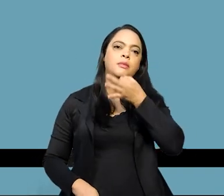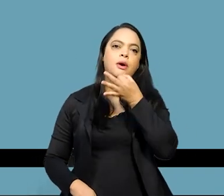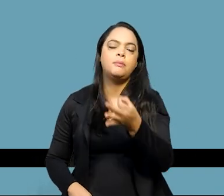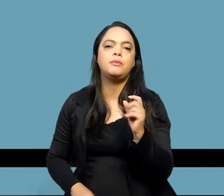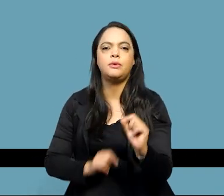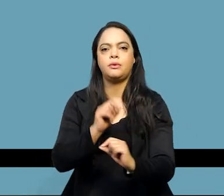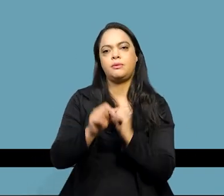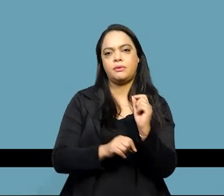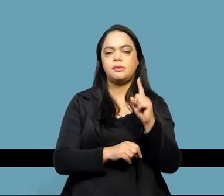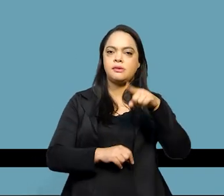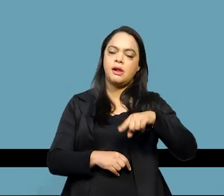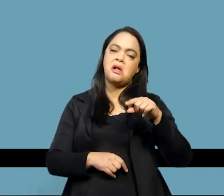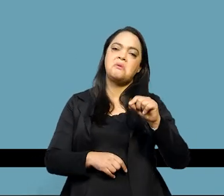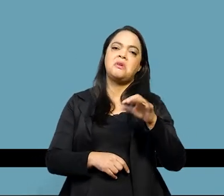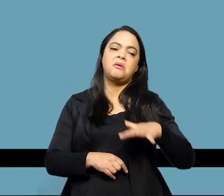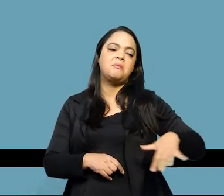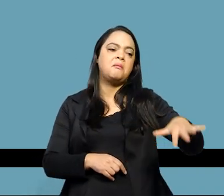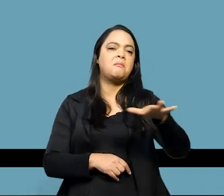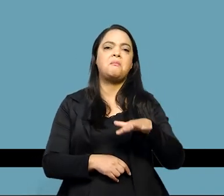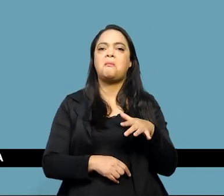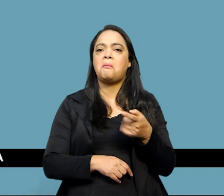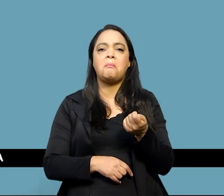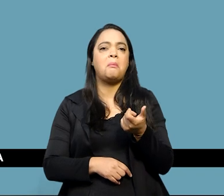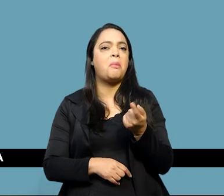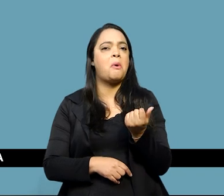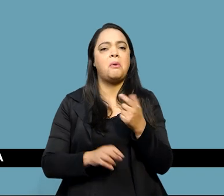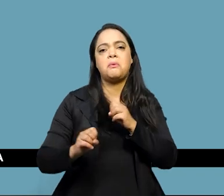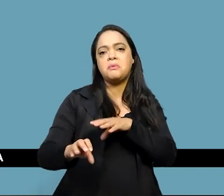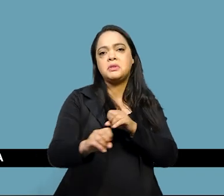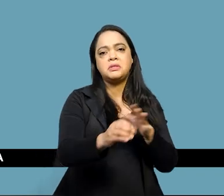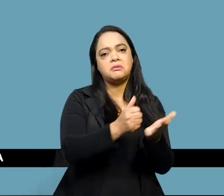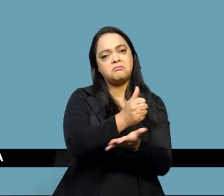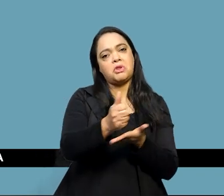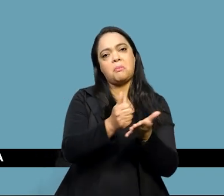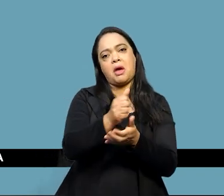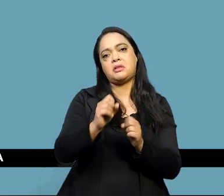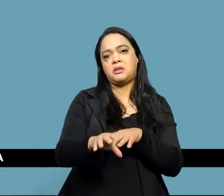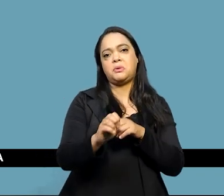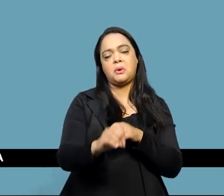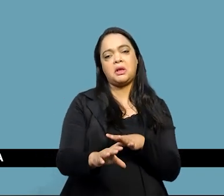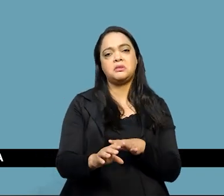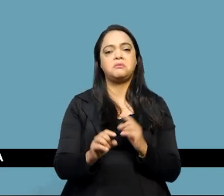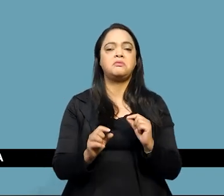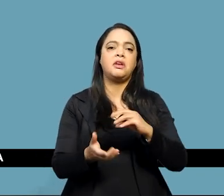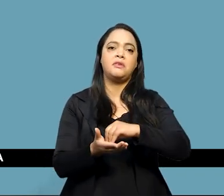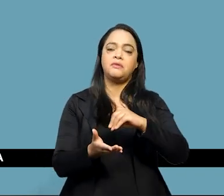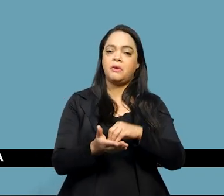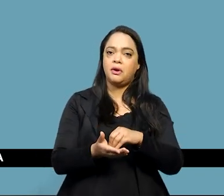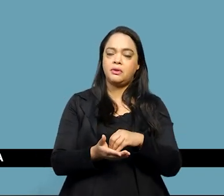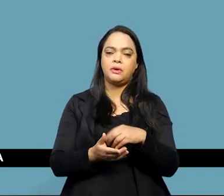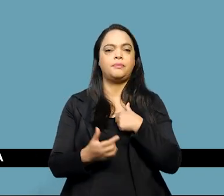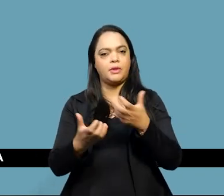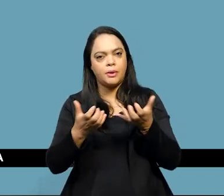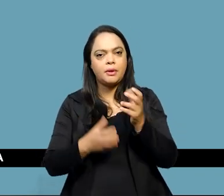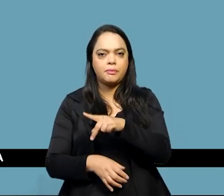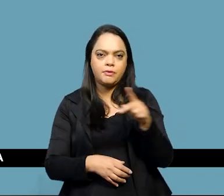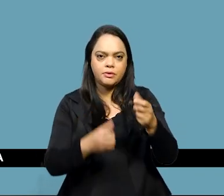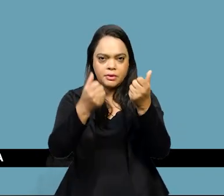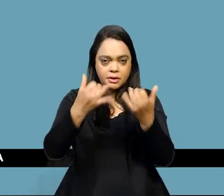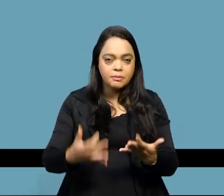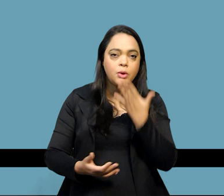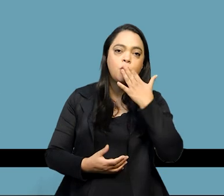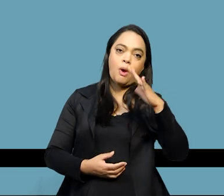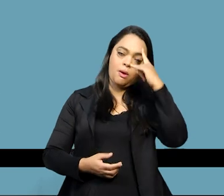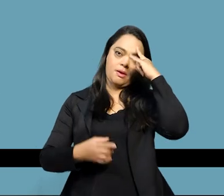ideias que é muito pouco exploradas no ensino na educação básica e queria que o professor comentasse um pouco mais qual é essa